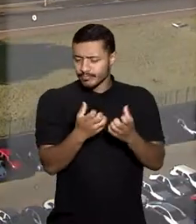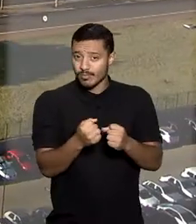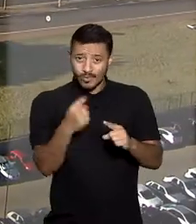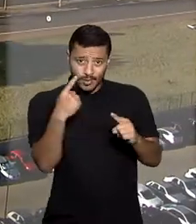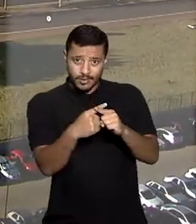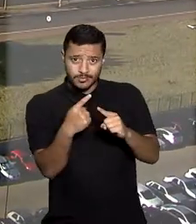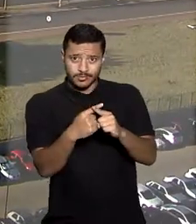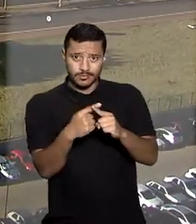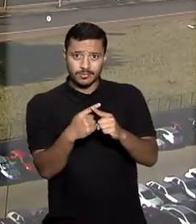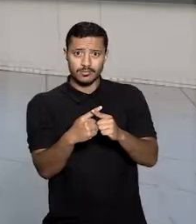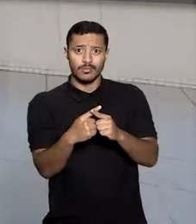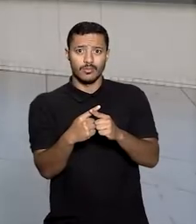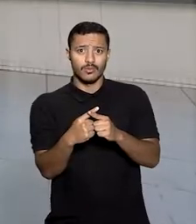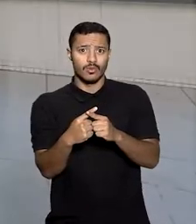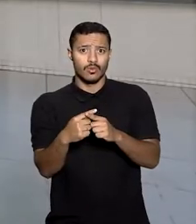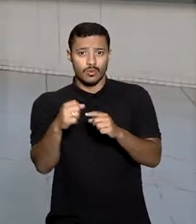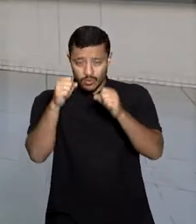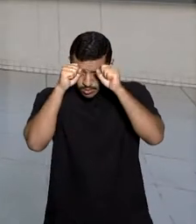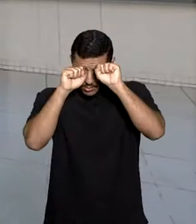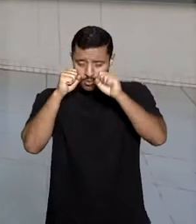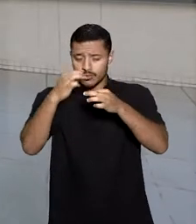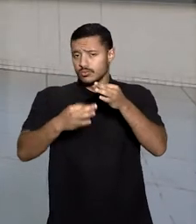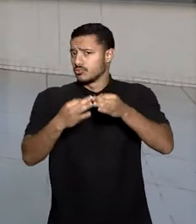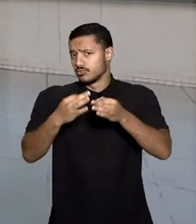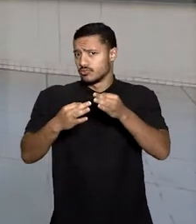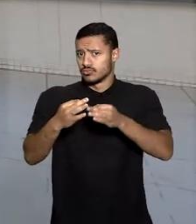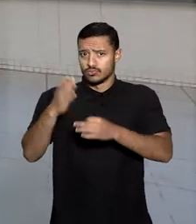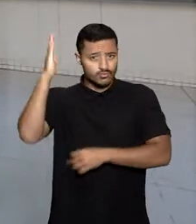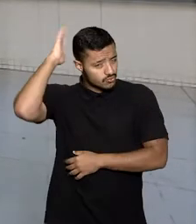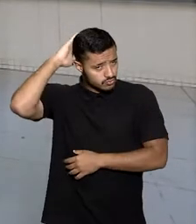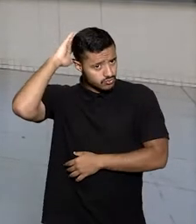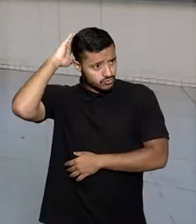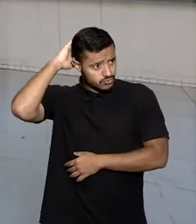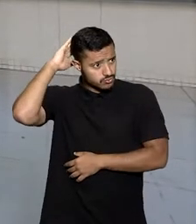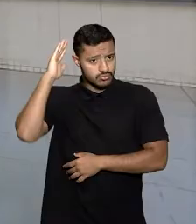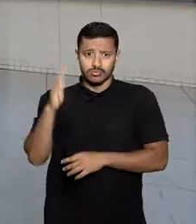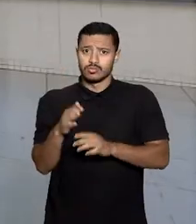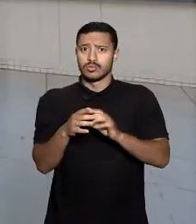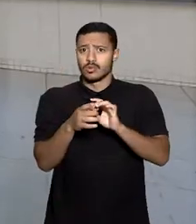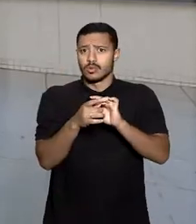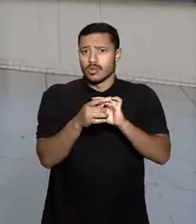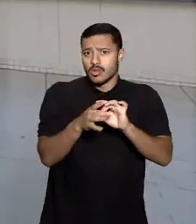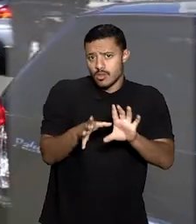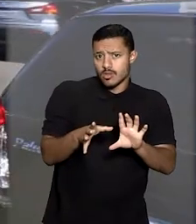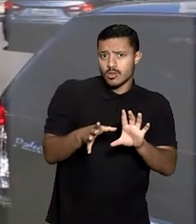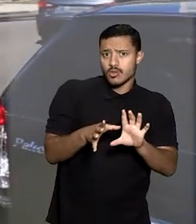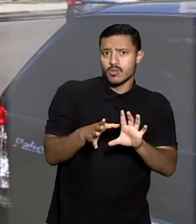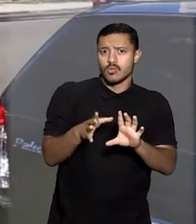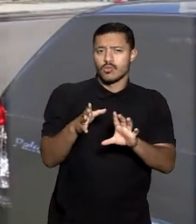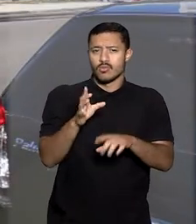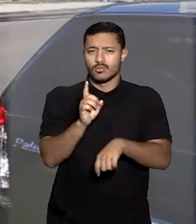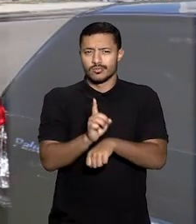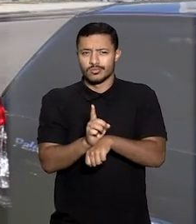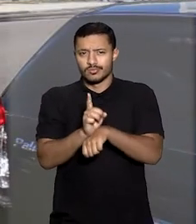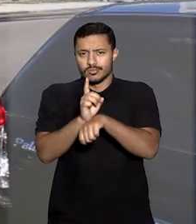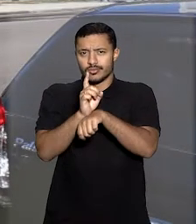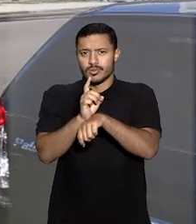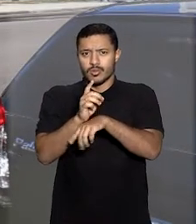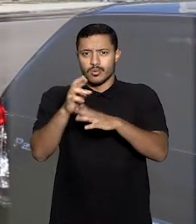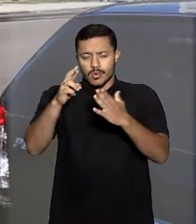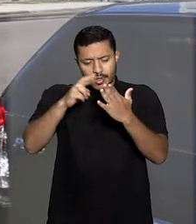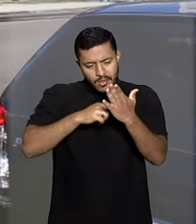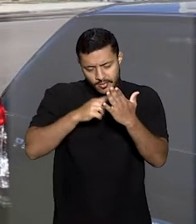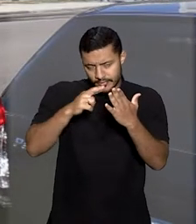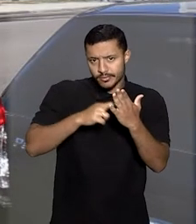anular o acórdão do Tribunal de Justiça do Paraná, que considerou um desembargador impedido de atuar como revisor em apelação